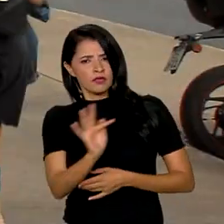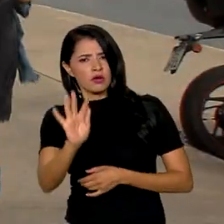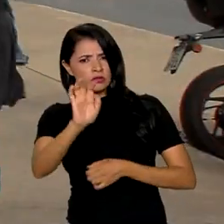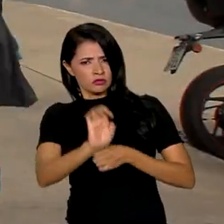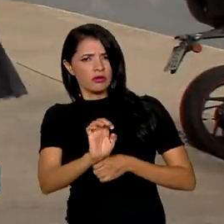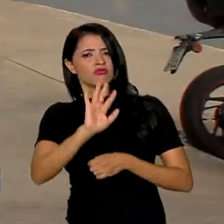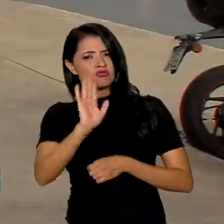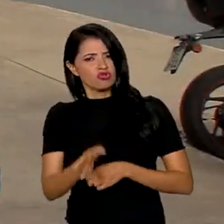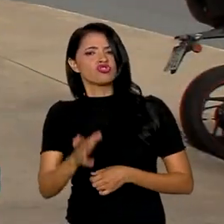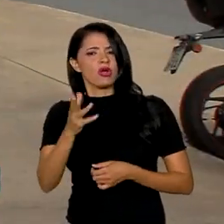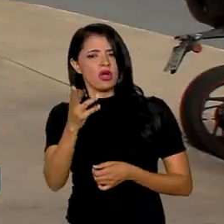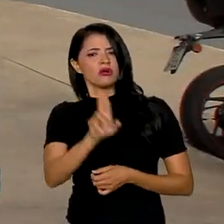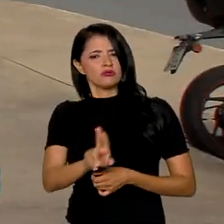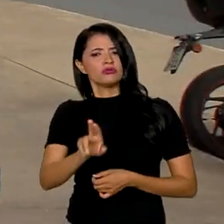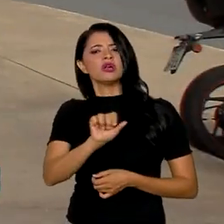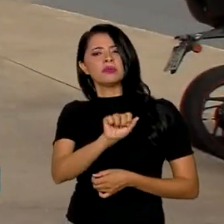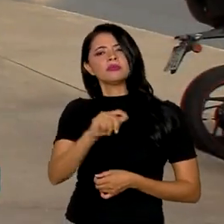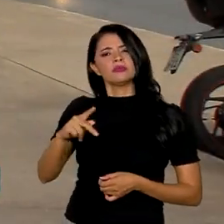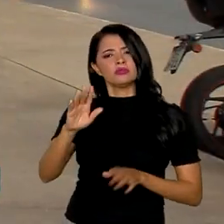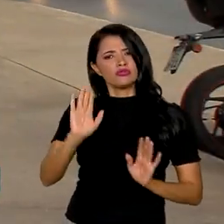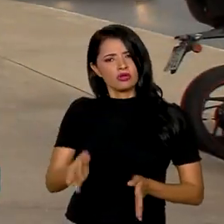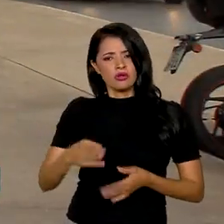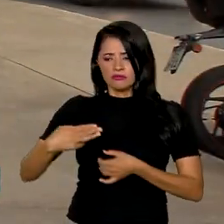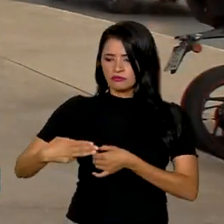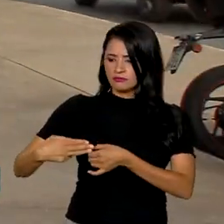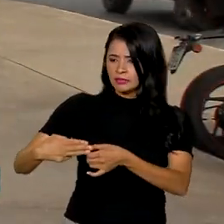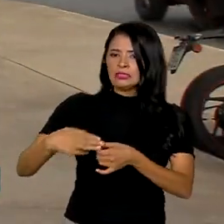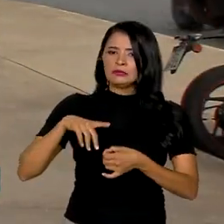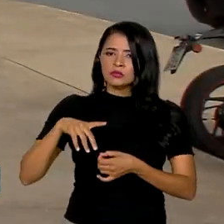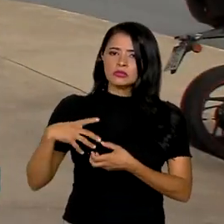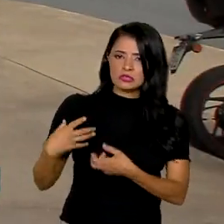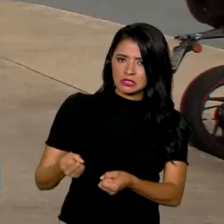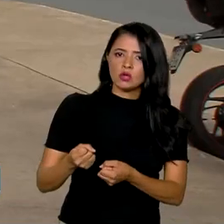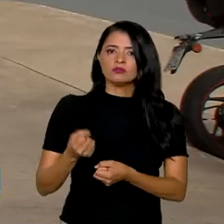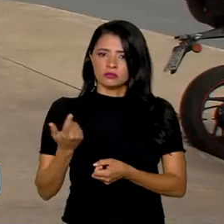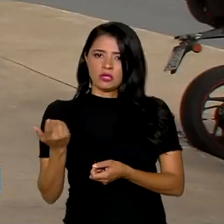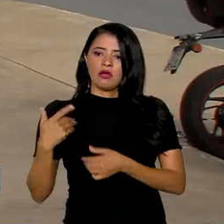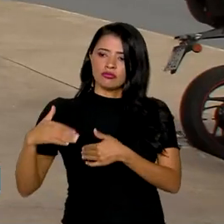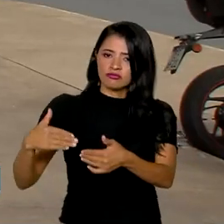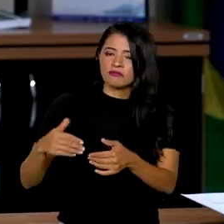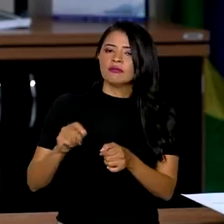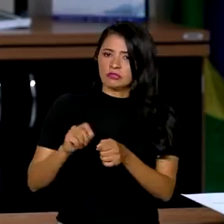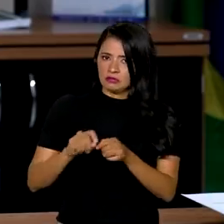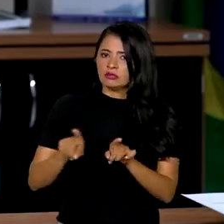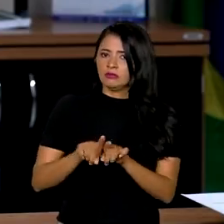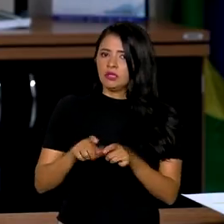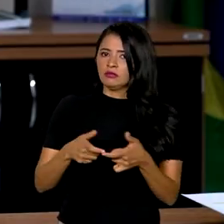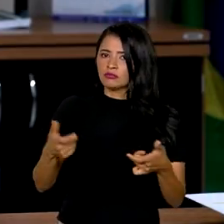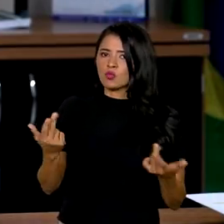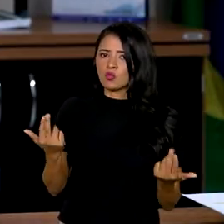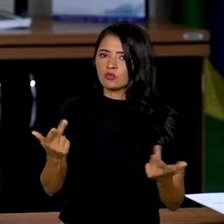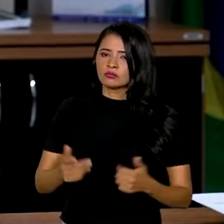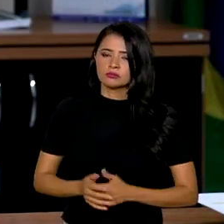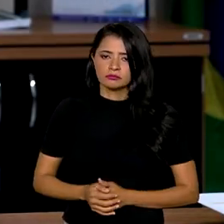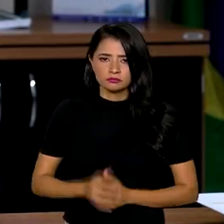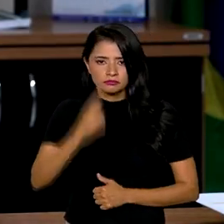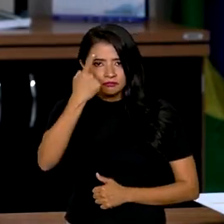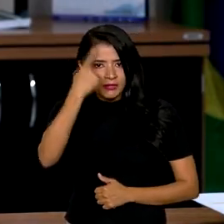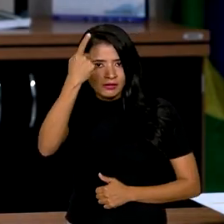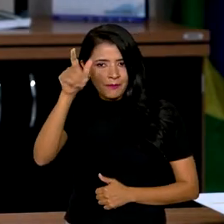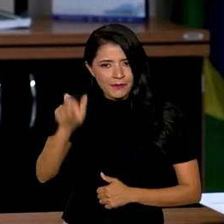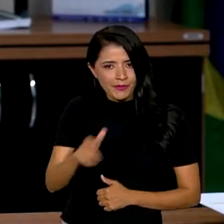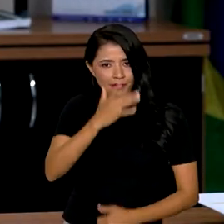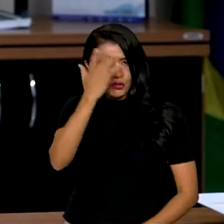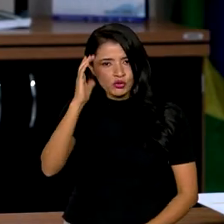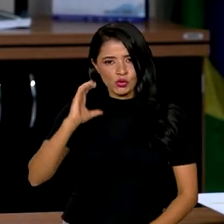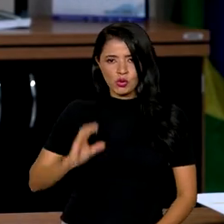aderiram ao aplicativo. Nos municípios, a adesão também está sendo feita em massa. A ideia é que o cidadão cada vez